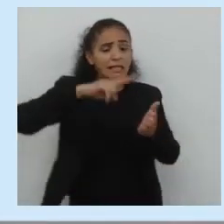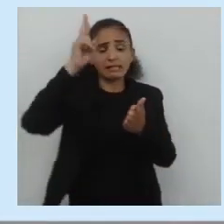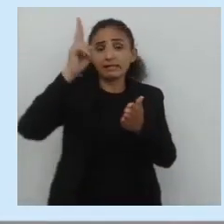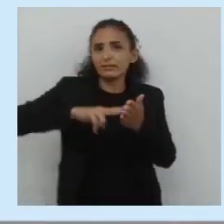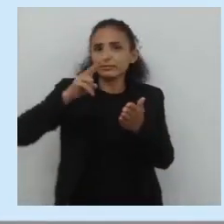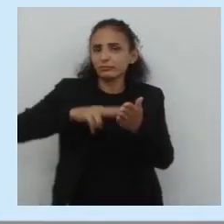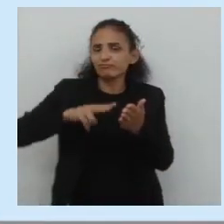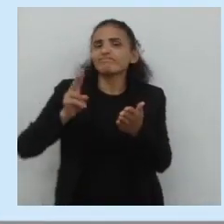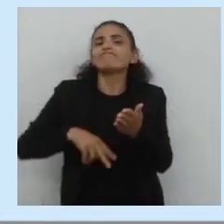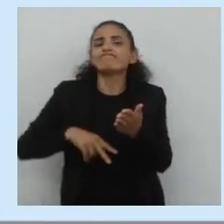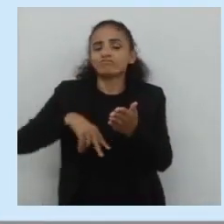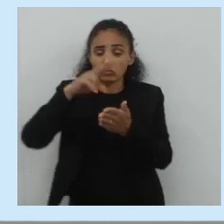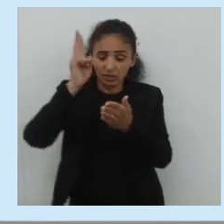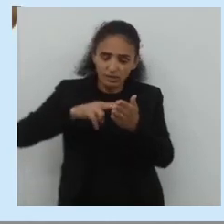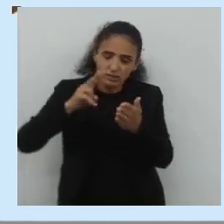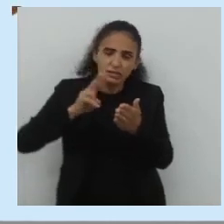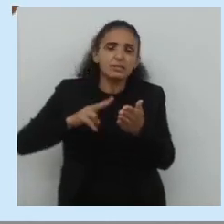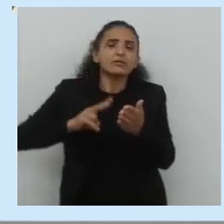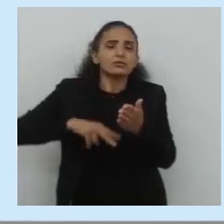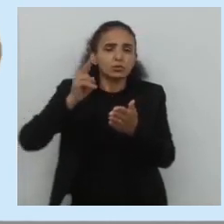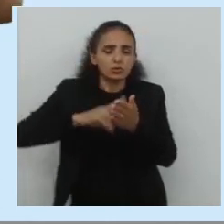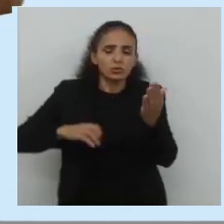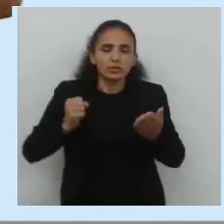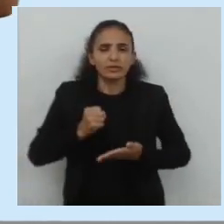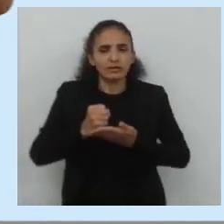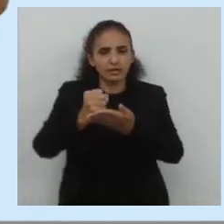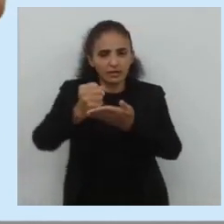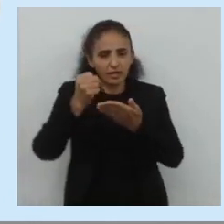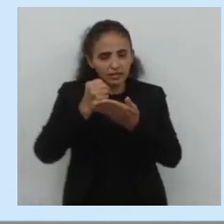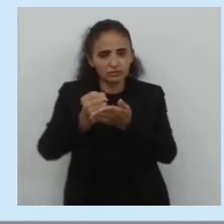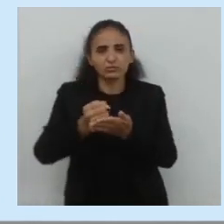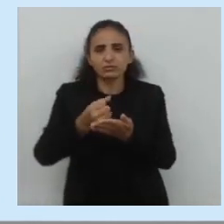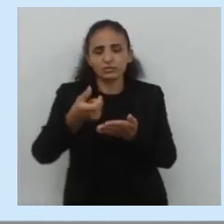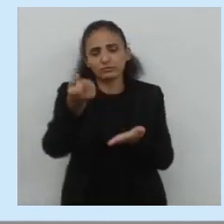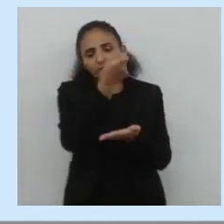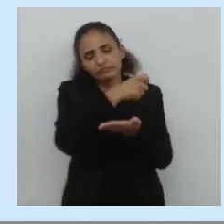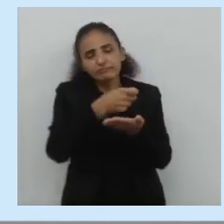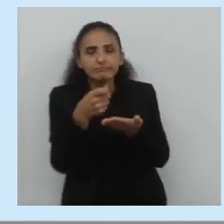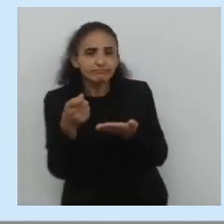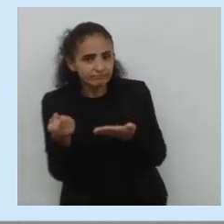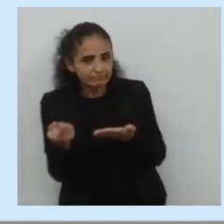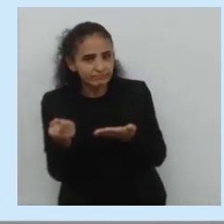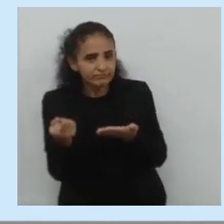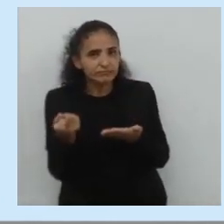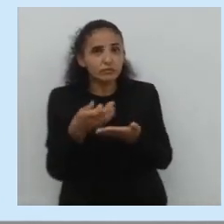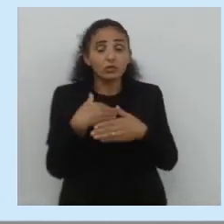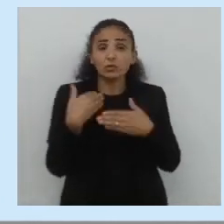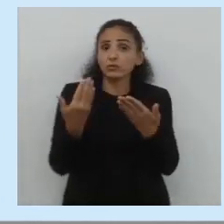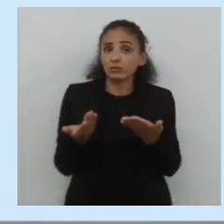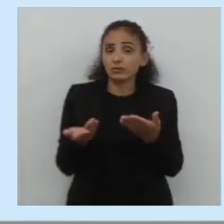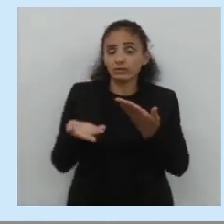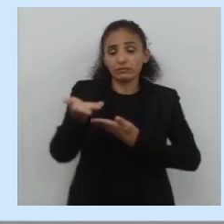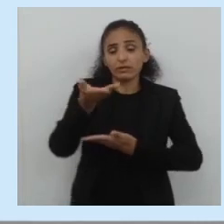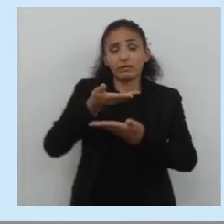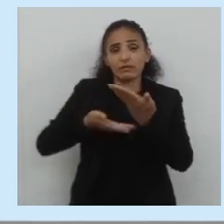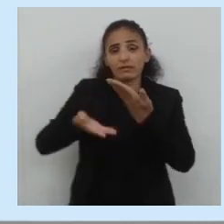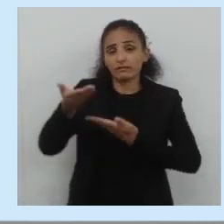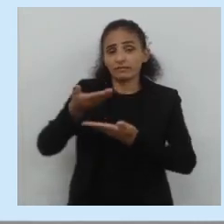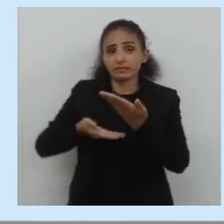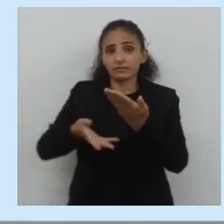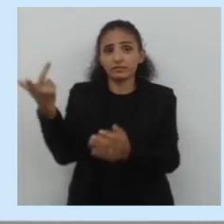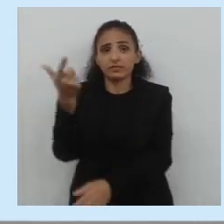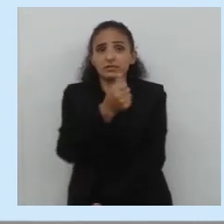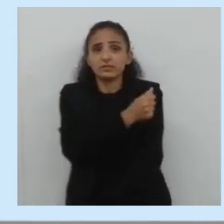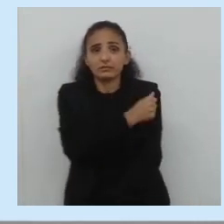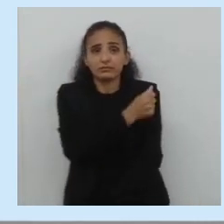leitura, da leitura, ajuda na escrita. E outra coisa, quando eu falo sobre essa relação entre